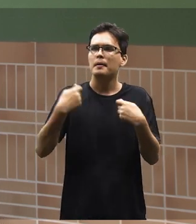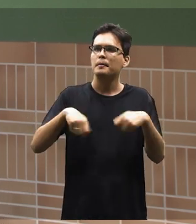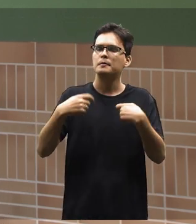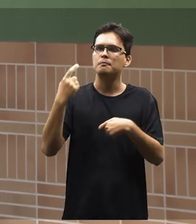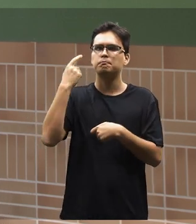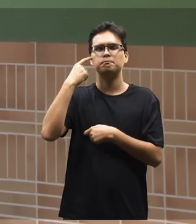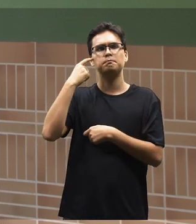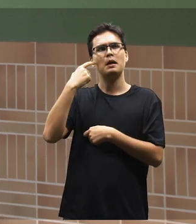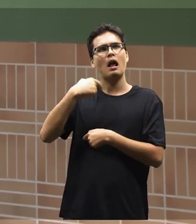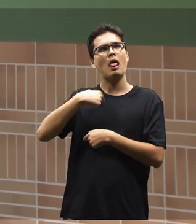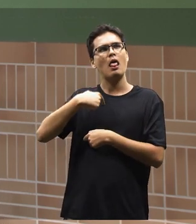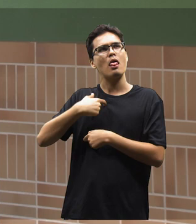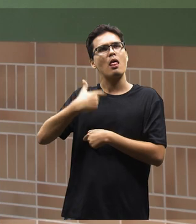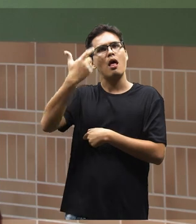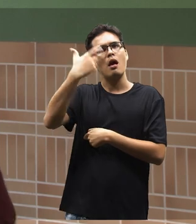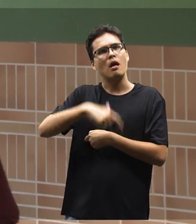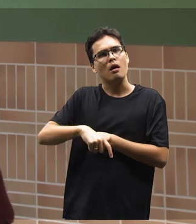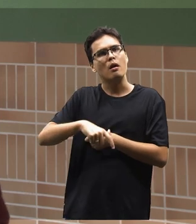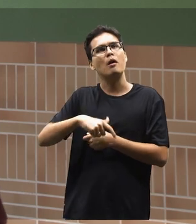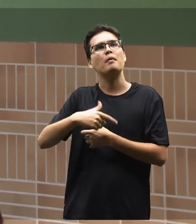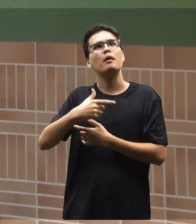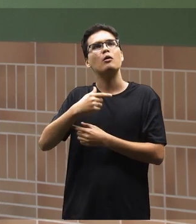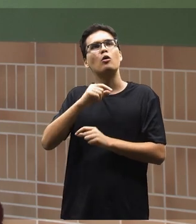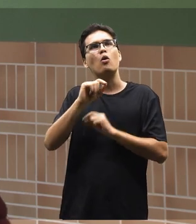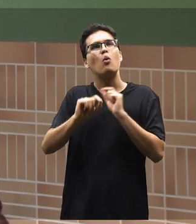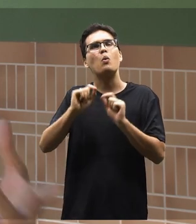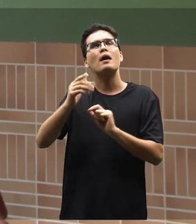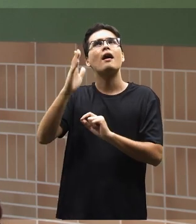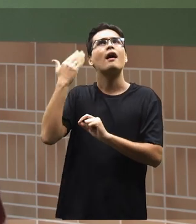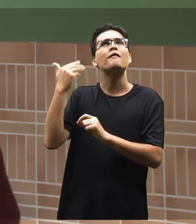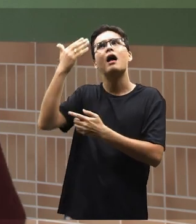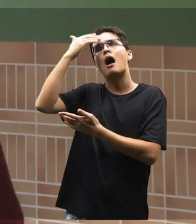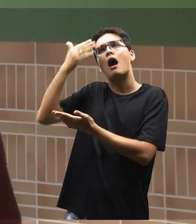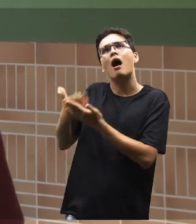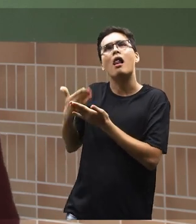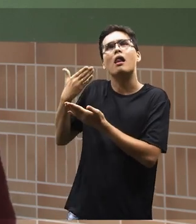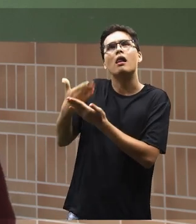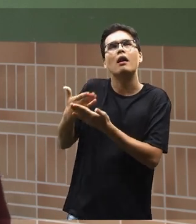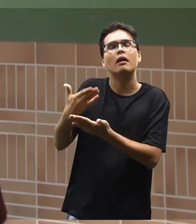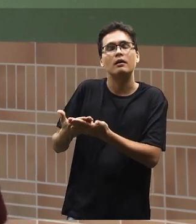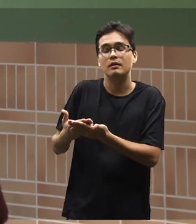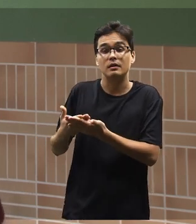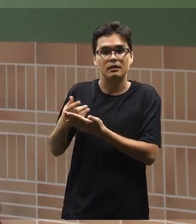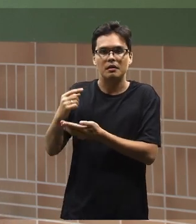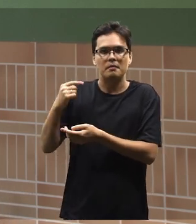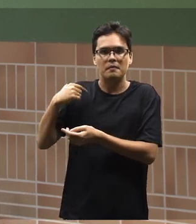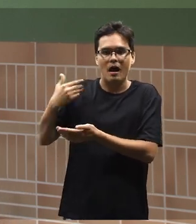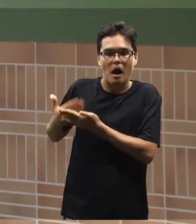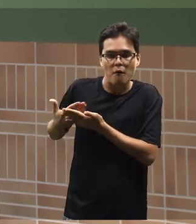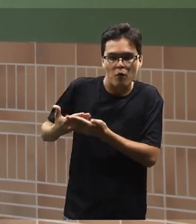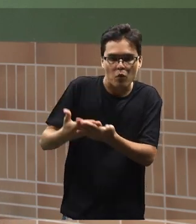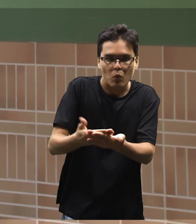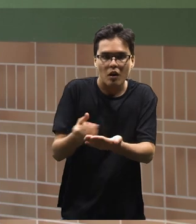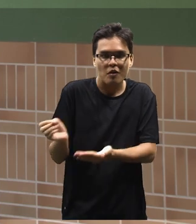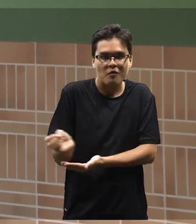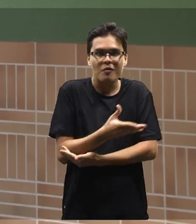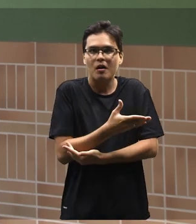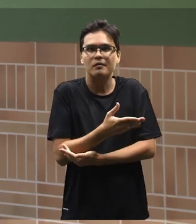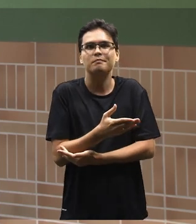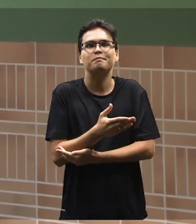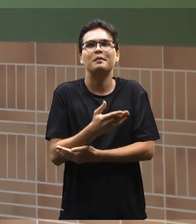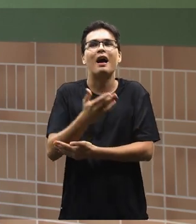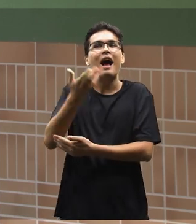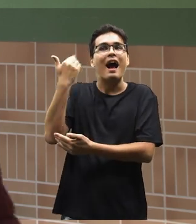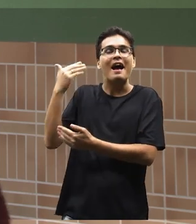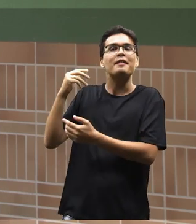posição de novidades e que, às vezes, o que você acredita ou o que você achava que era a educação quando você entrou, na verdade, não